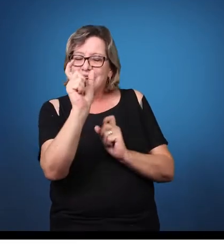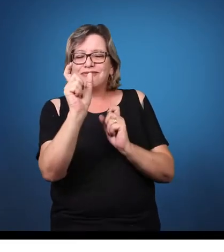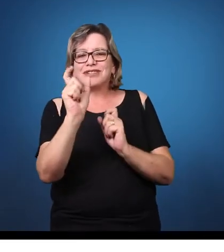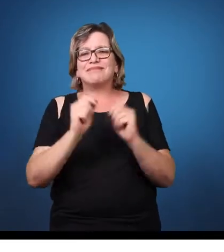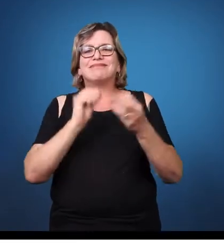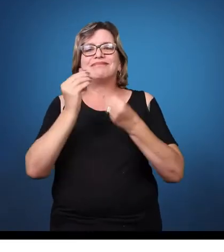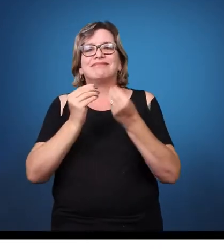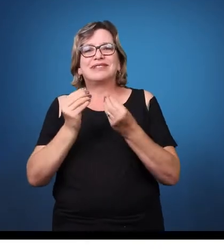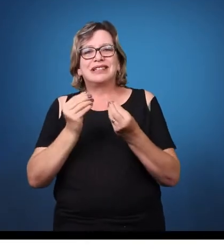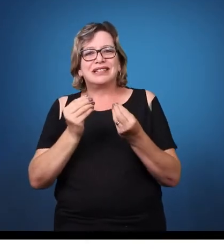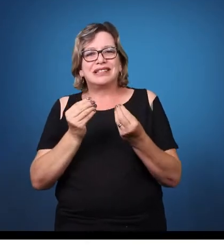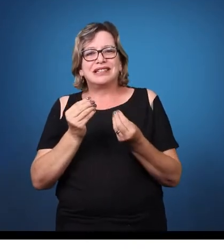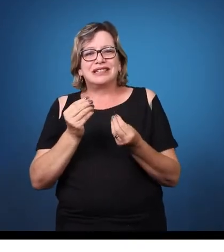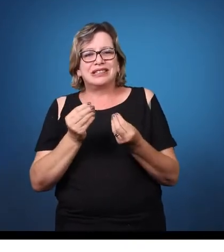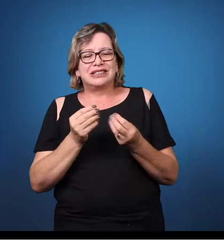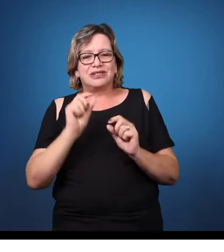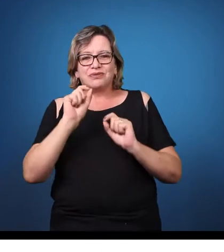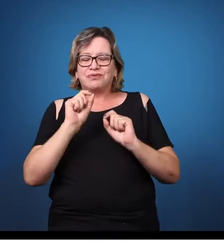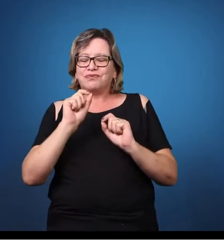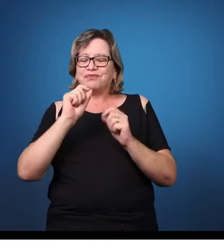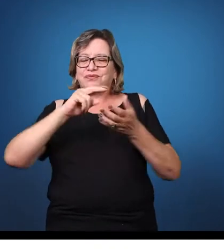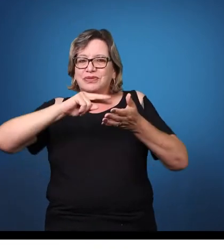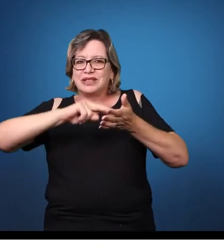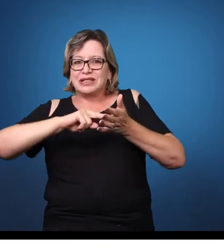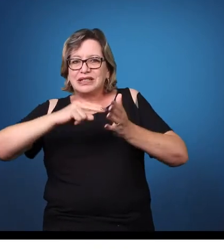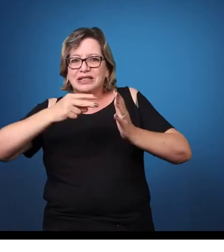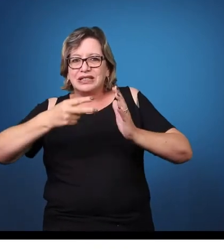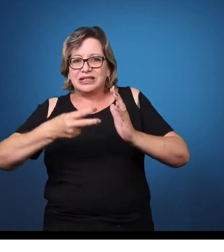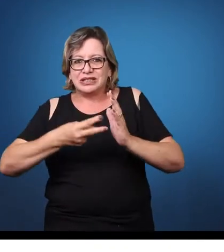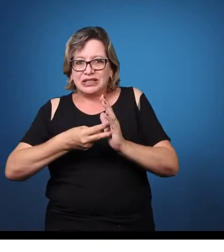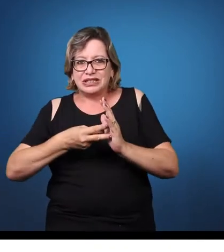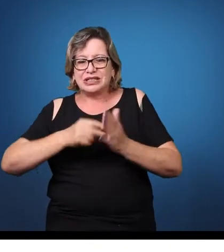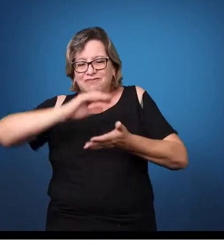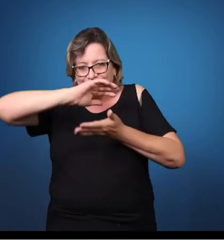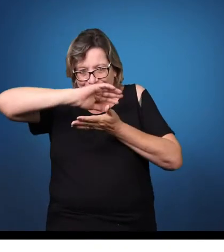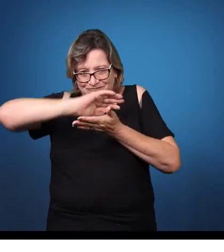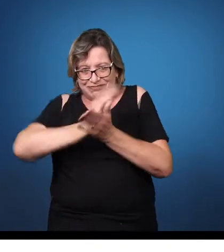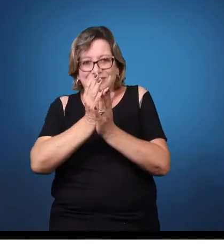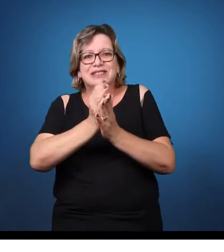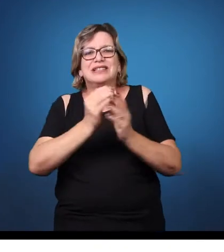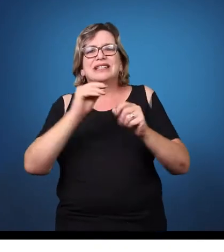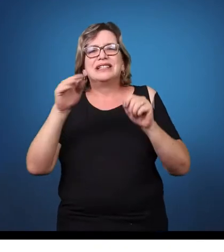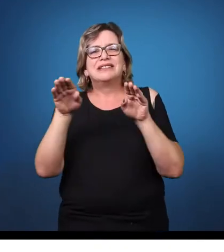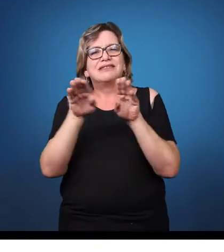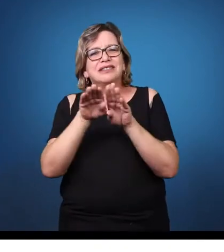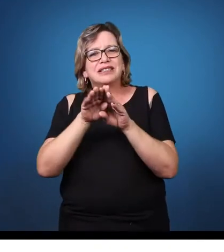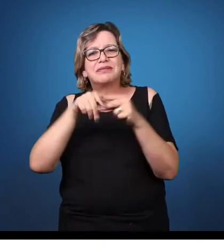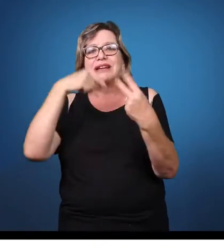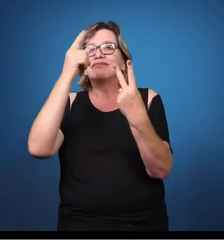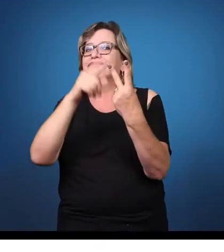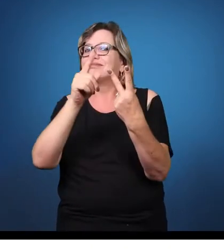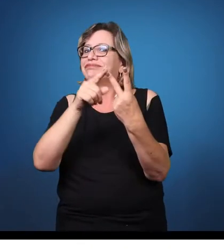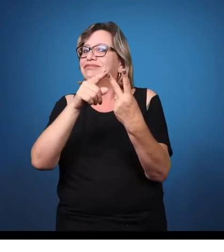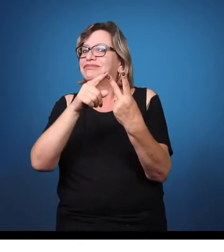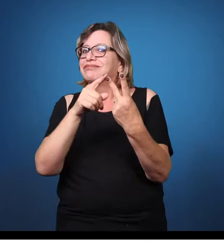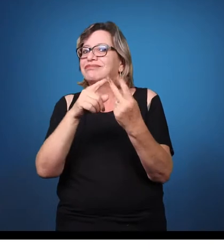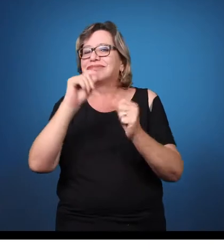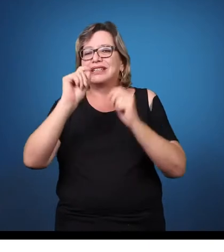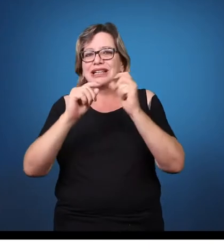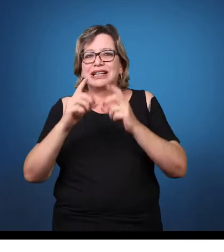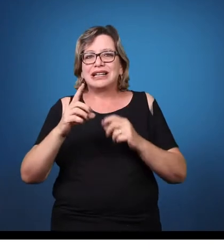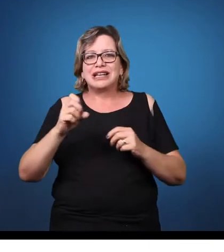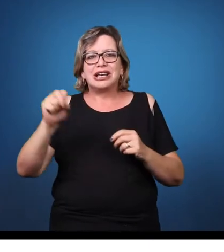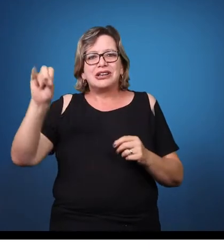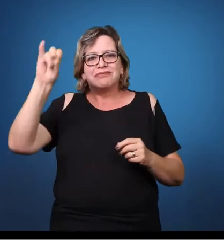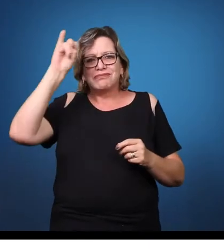E um outro ponto, que essa deficiência é inerente a ele. Porque a deficiência intelectual, ela